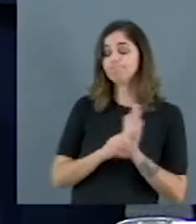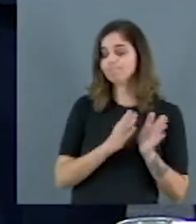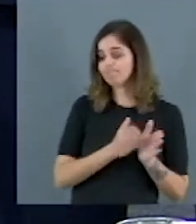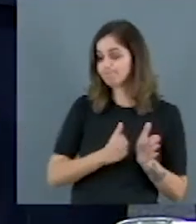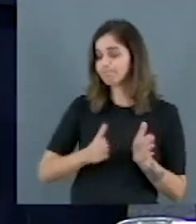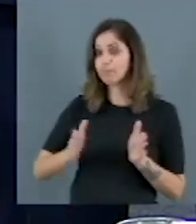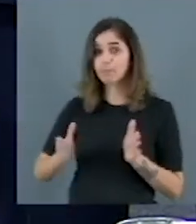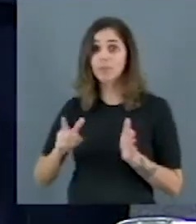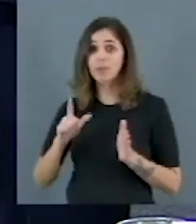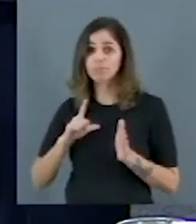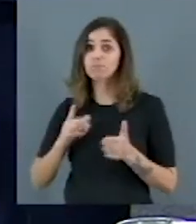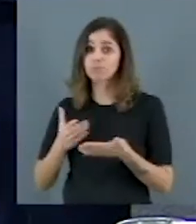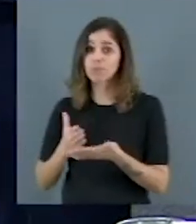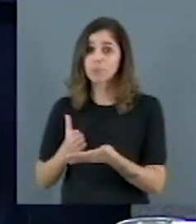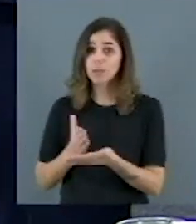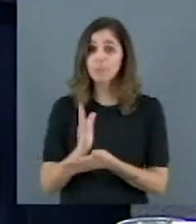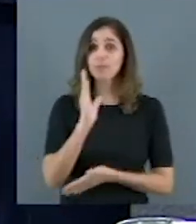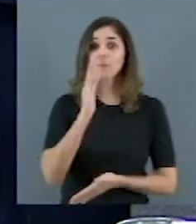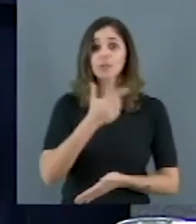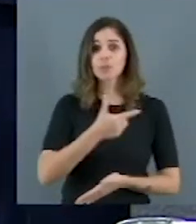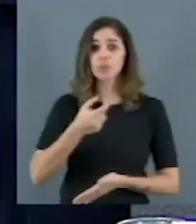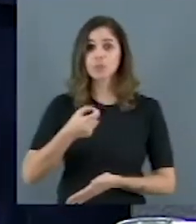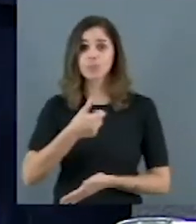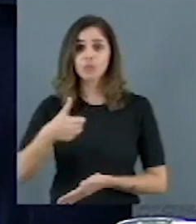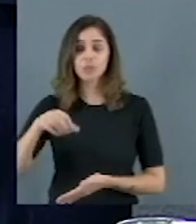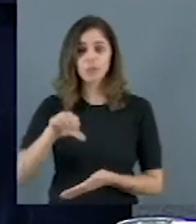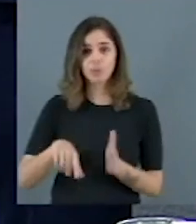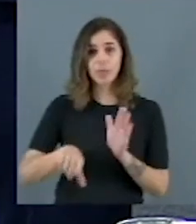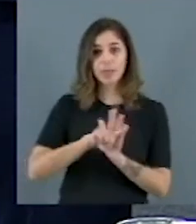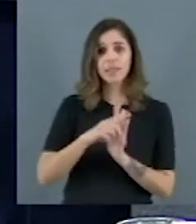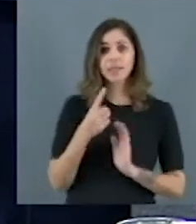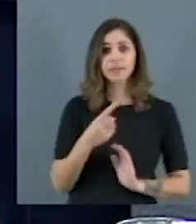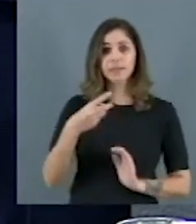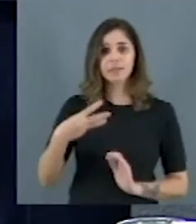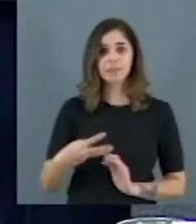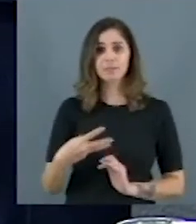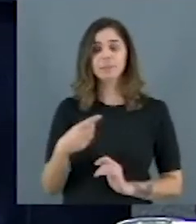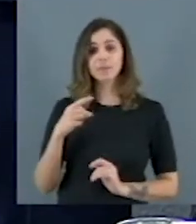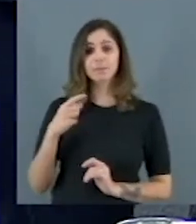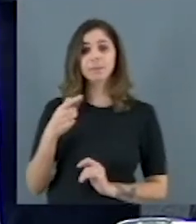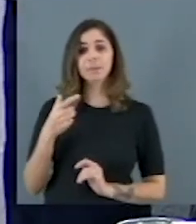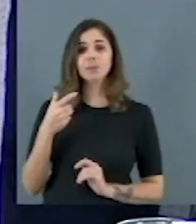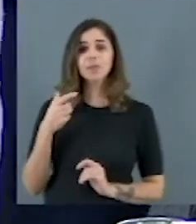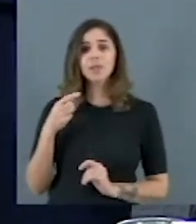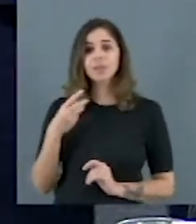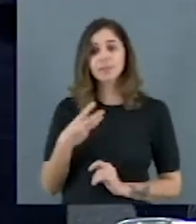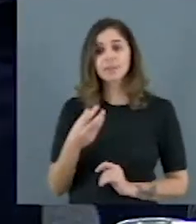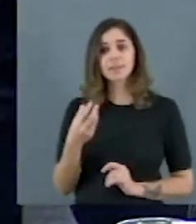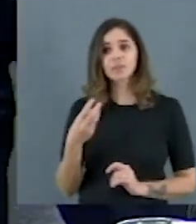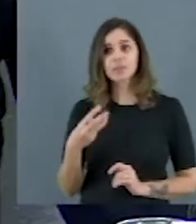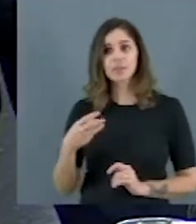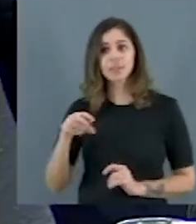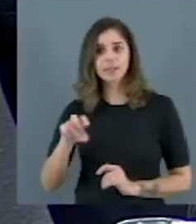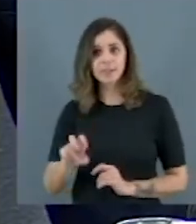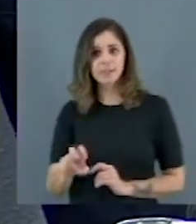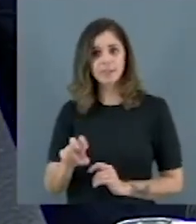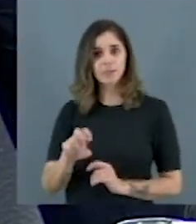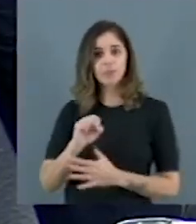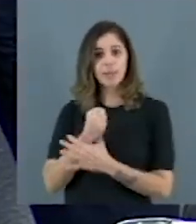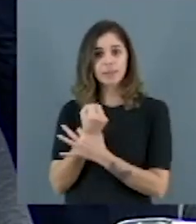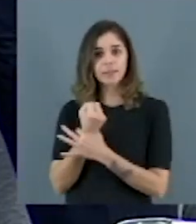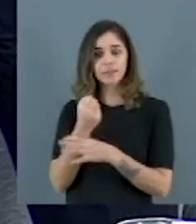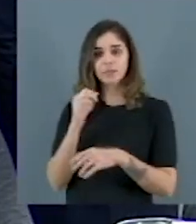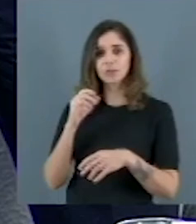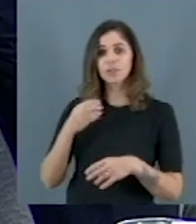2019. A Lei 13.935 garante a presença de profissionais de